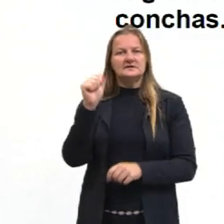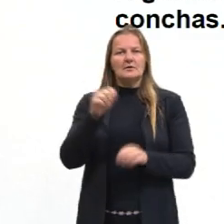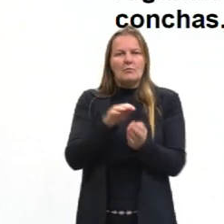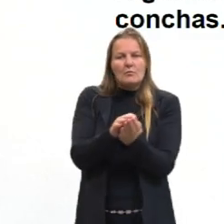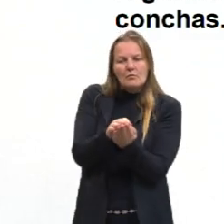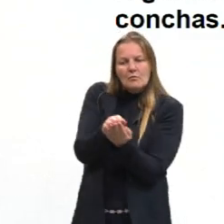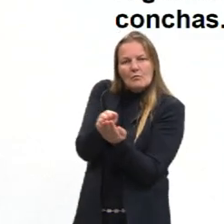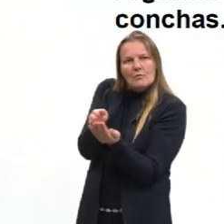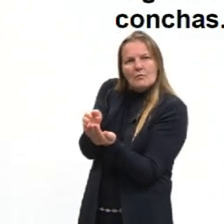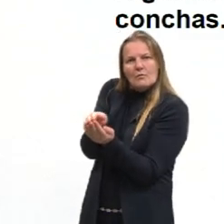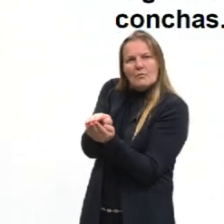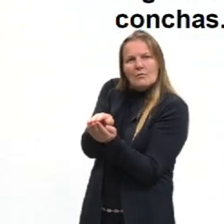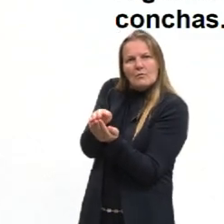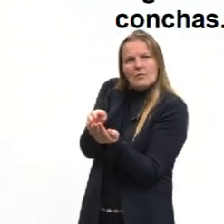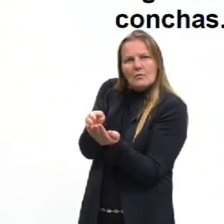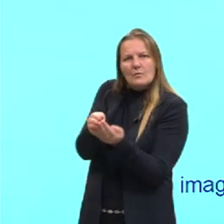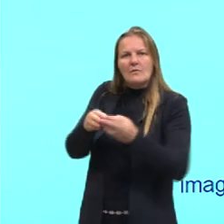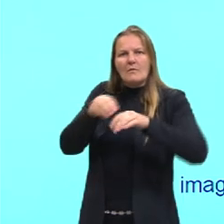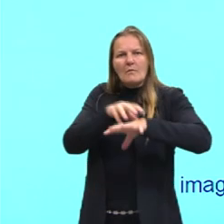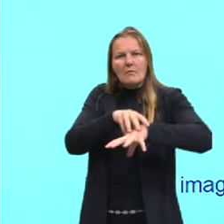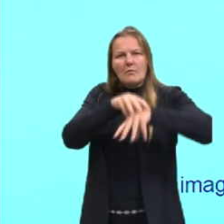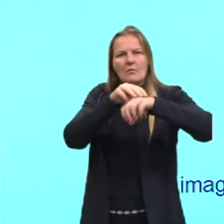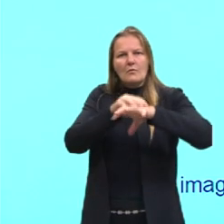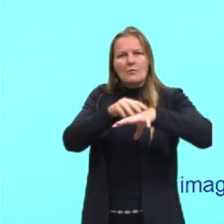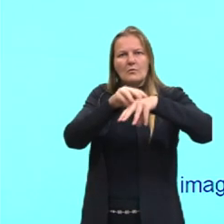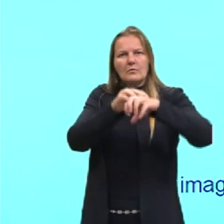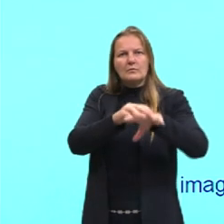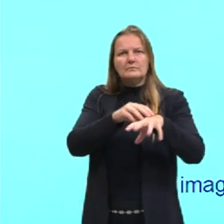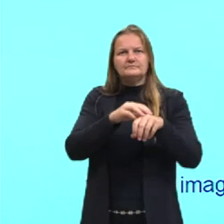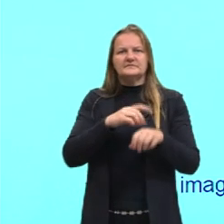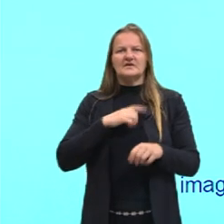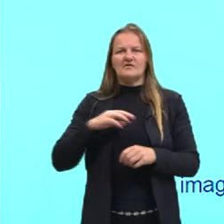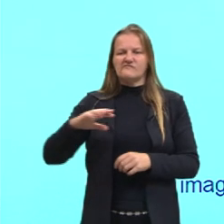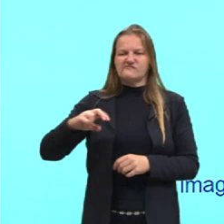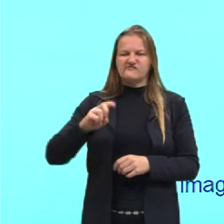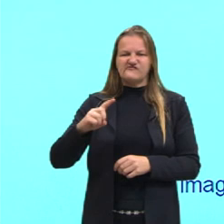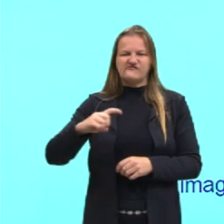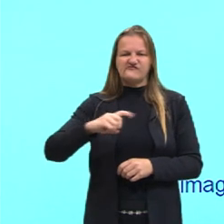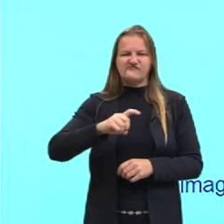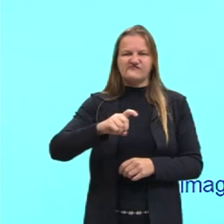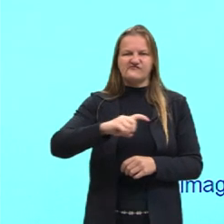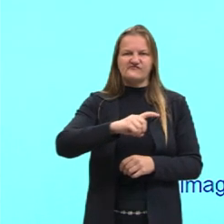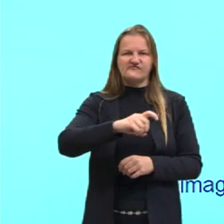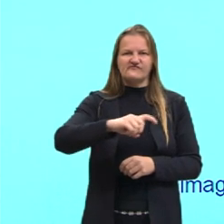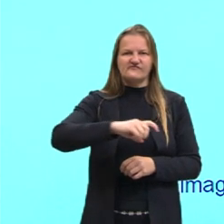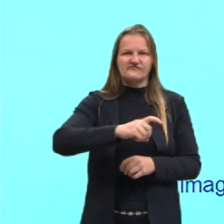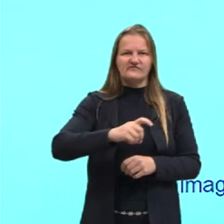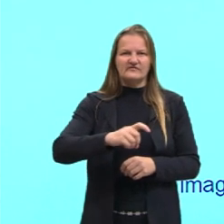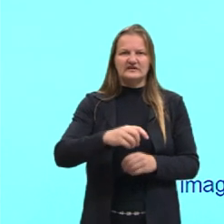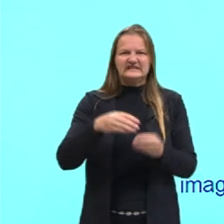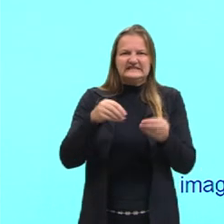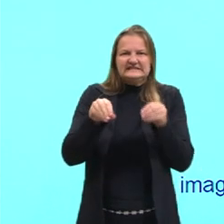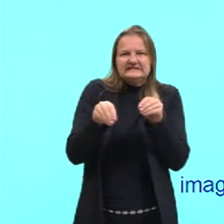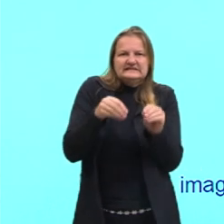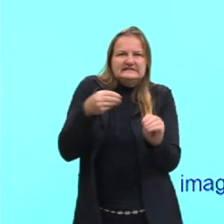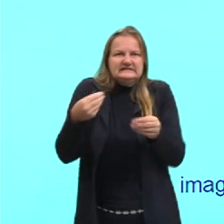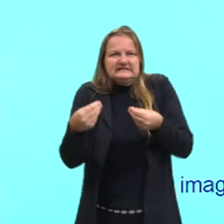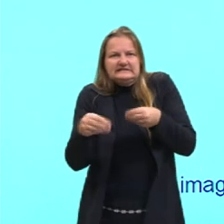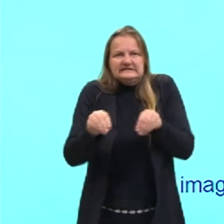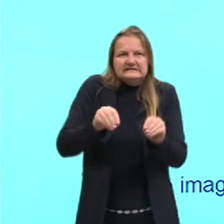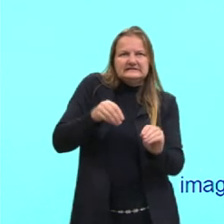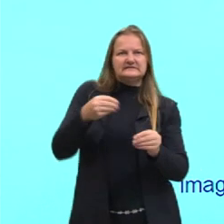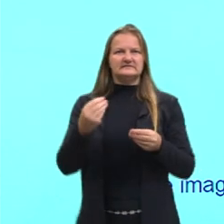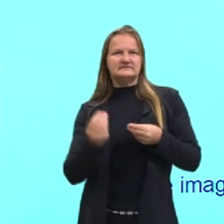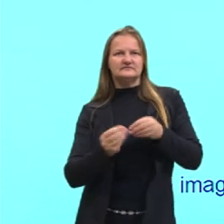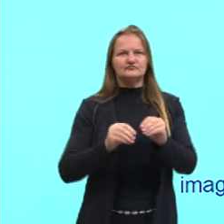a lula, temos náutilo, a lesma. Então, esses animais aí de corpo mole, a